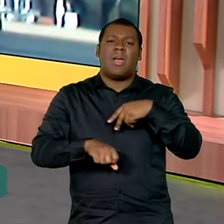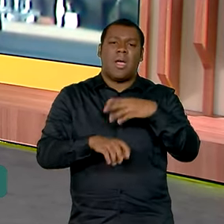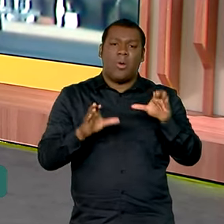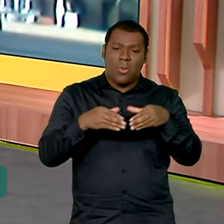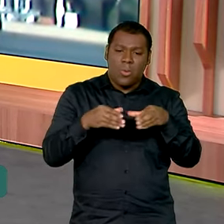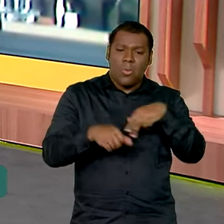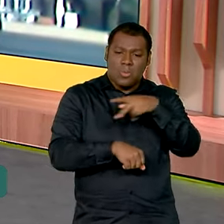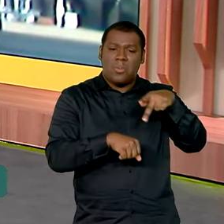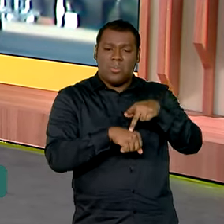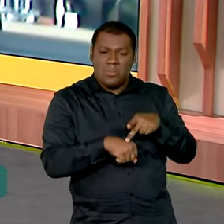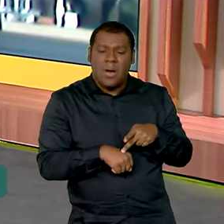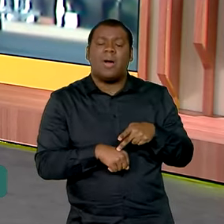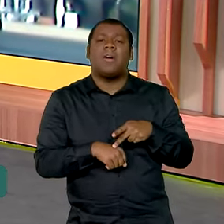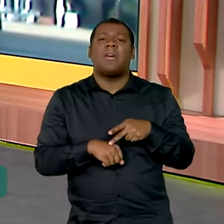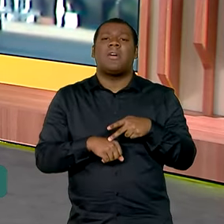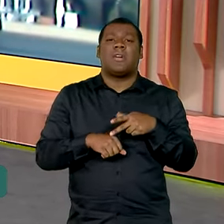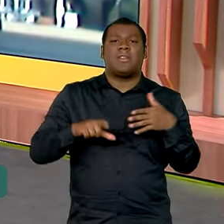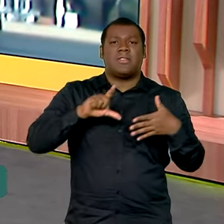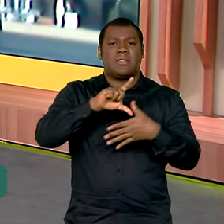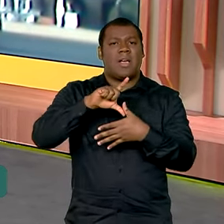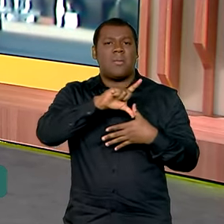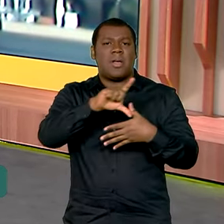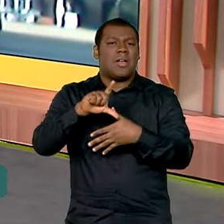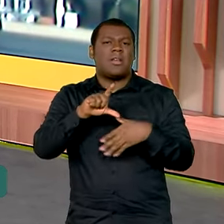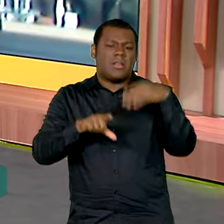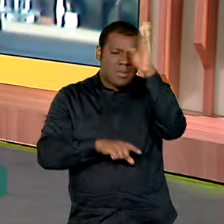avançou de 2023 para cá.